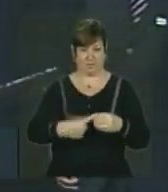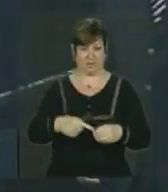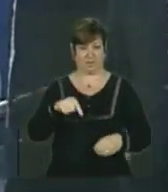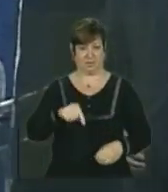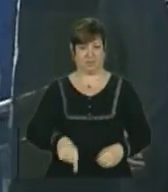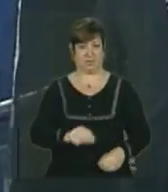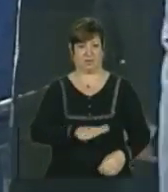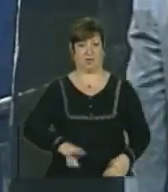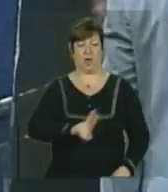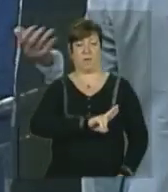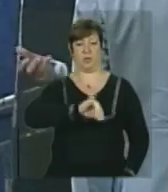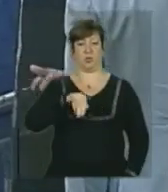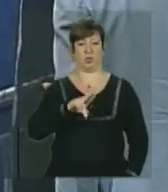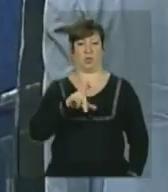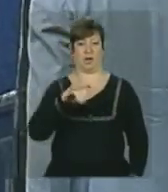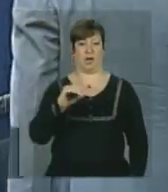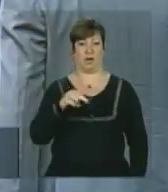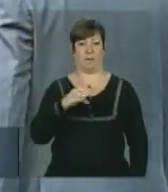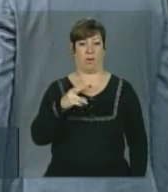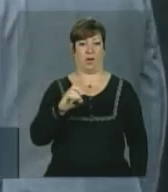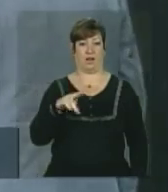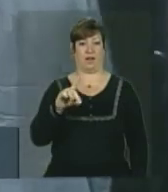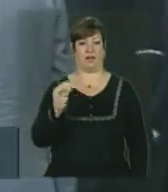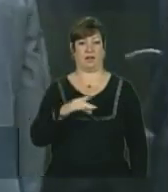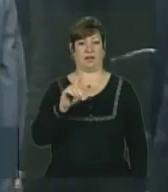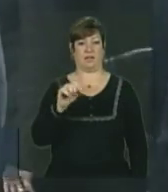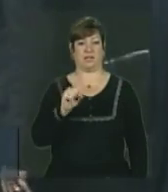Infantil, Júlia Moreira da Silva.